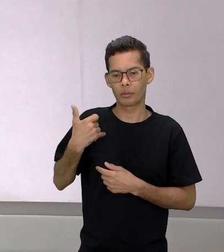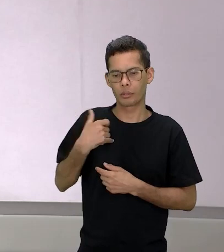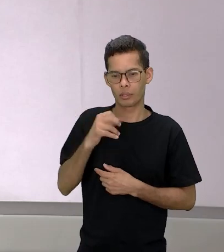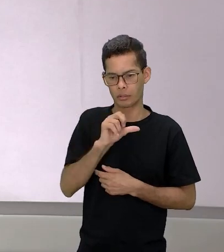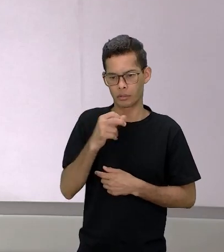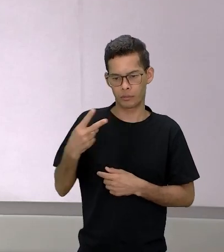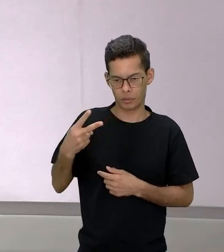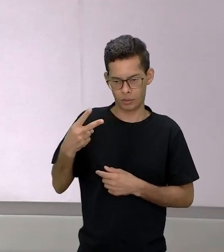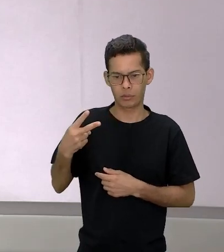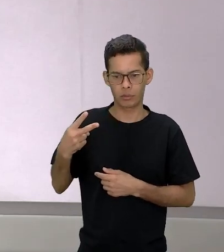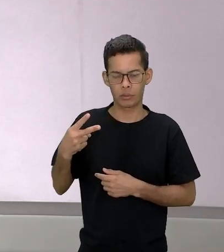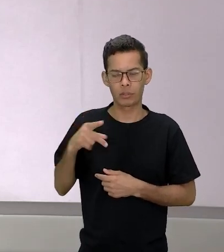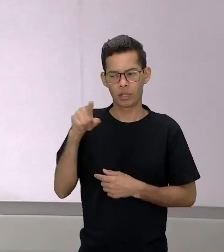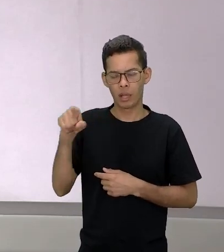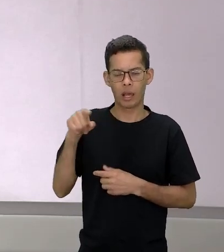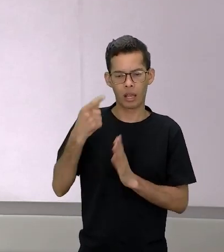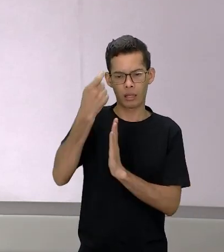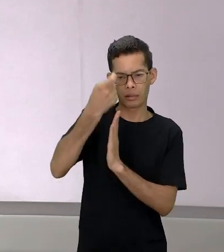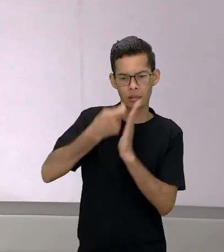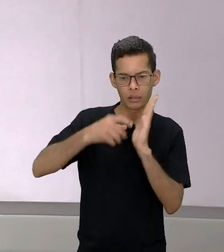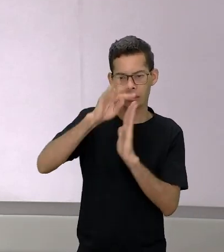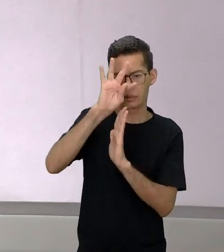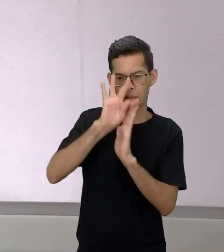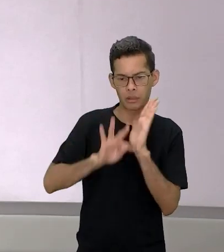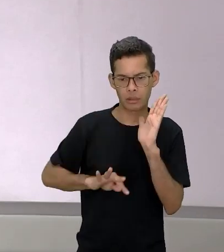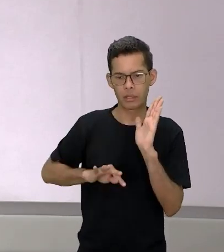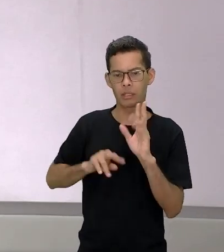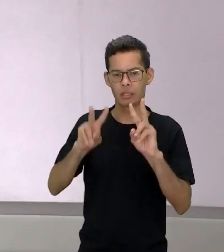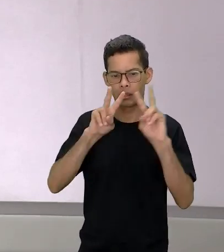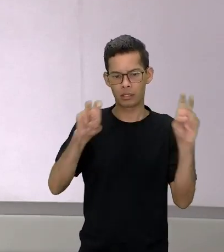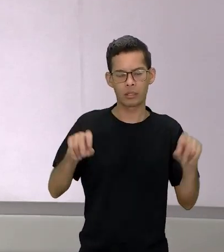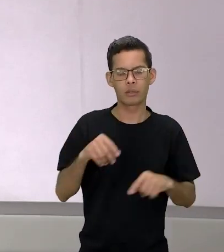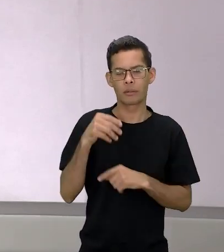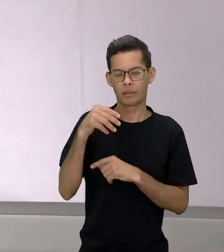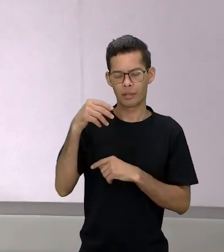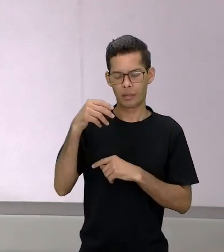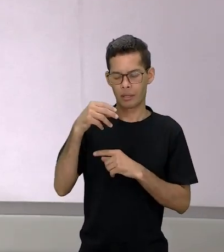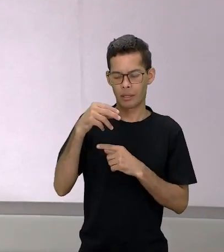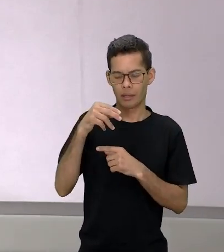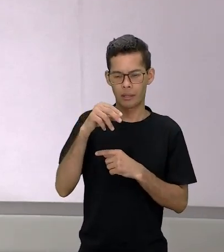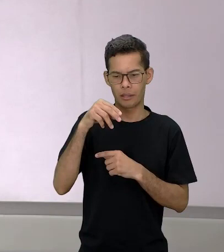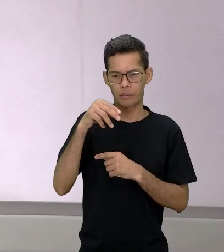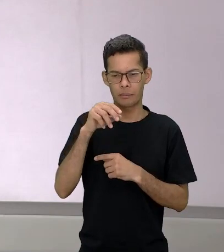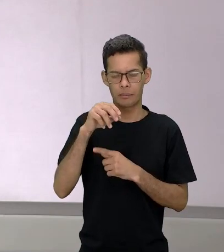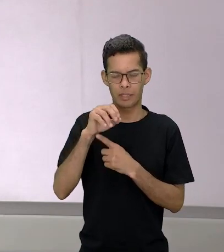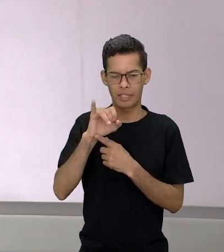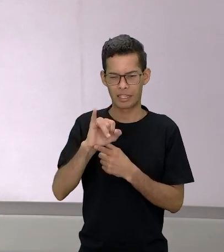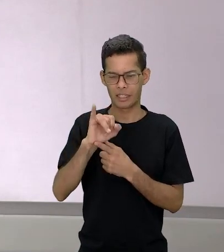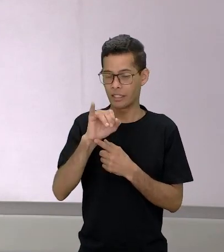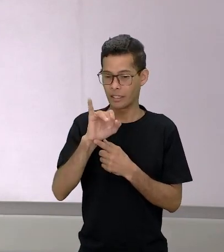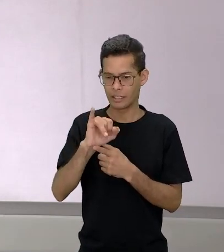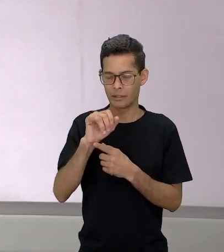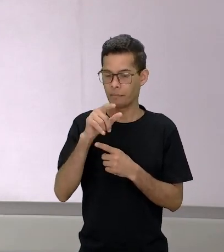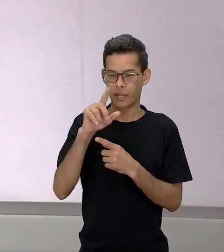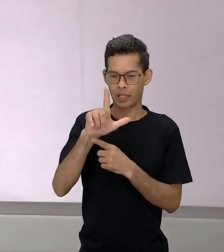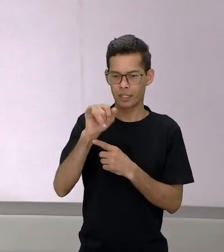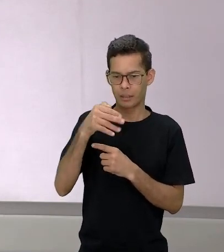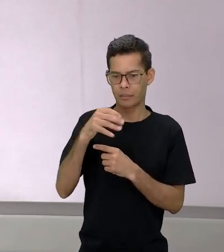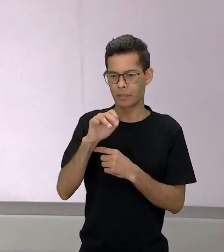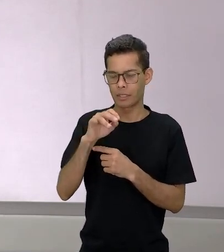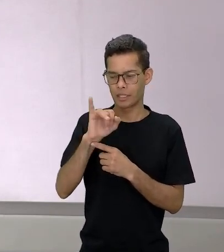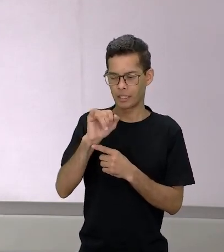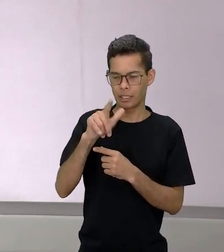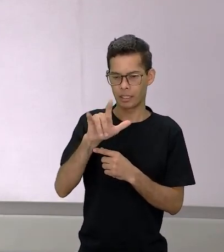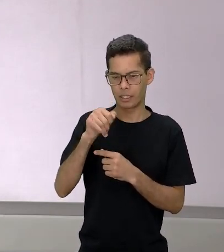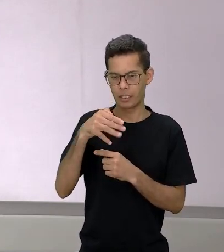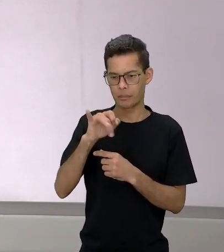idade o nome do texto dela é Gritaram-me negra e aí começa tinha sete anos